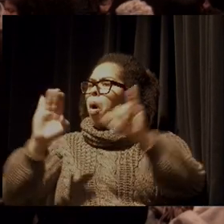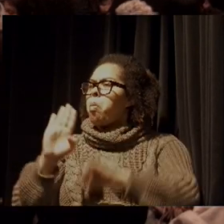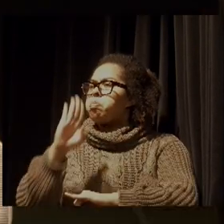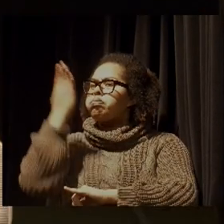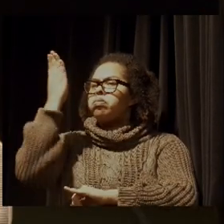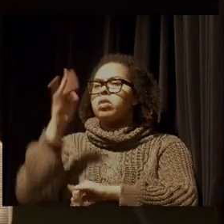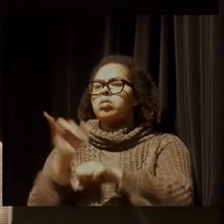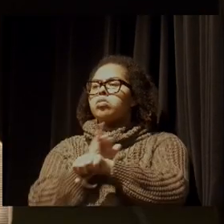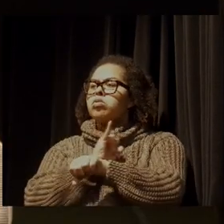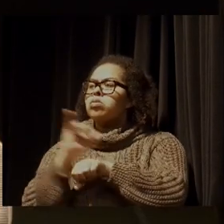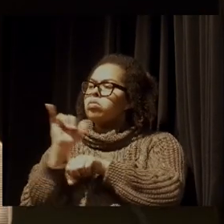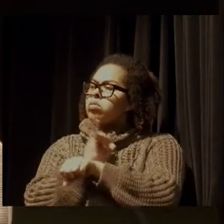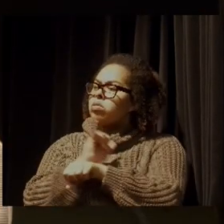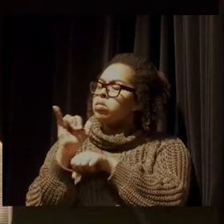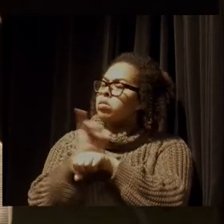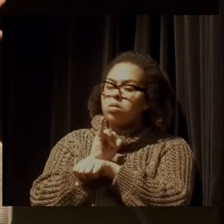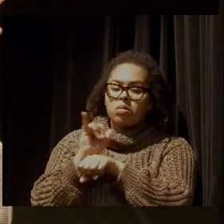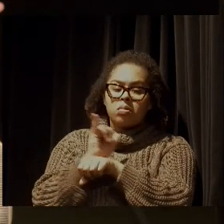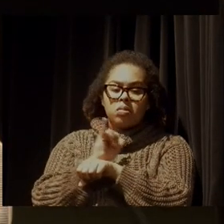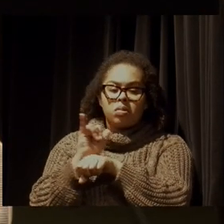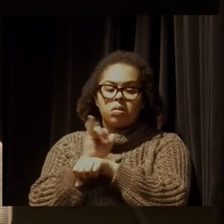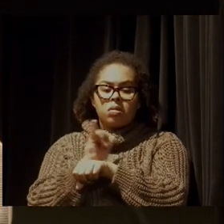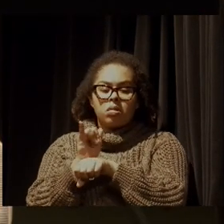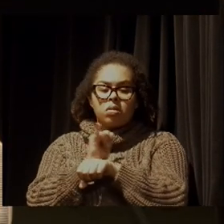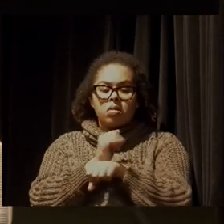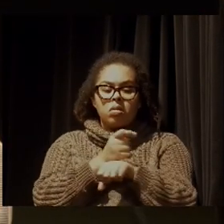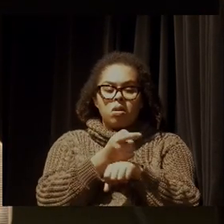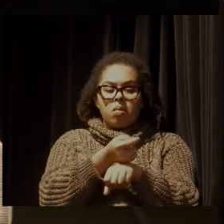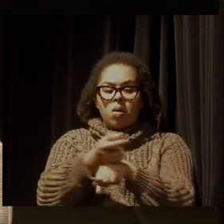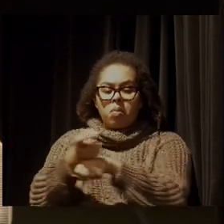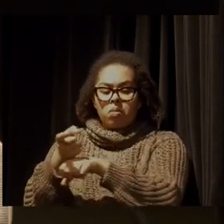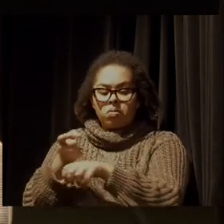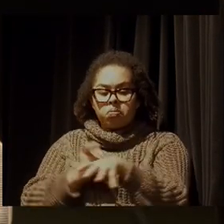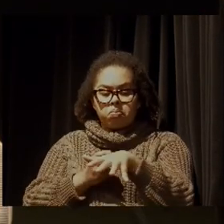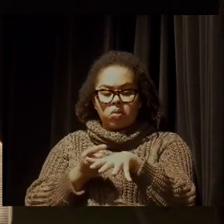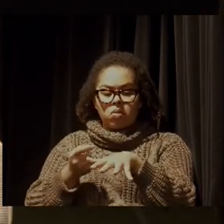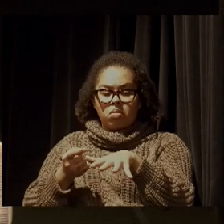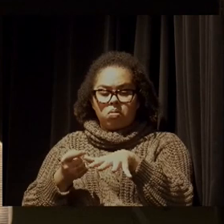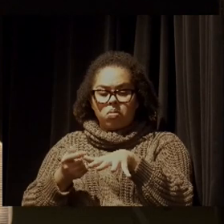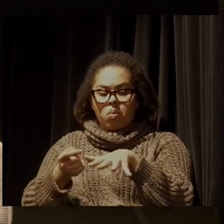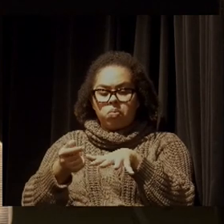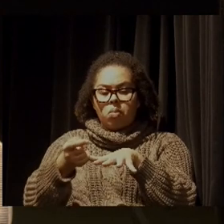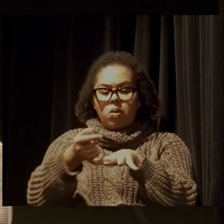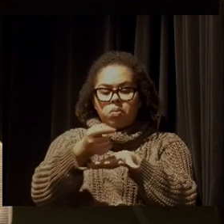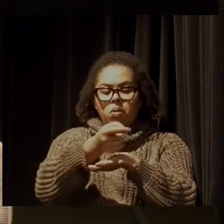instrumento que ajudou a eleger aquela criatura. Então,